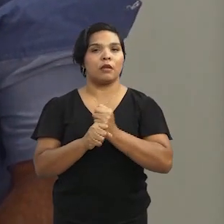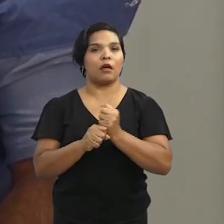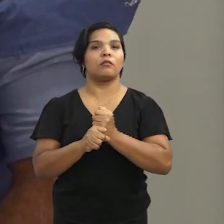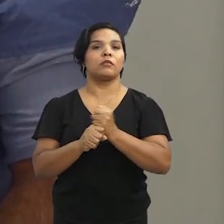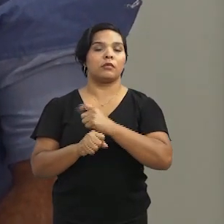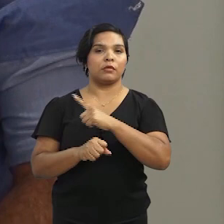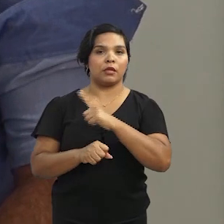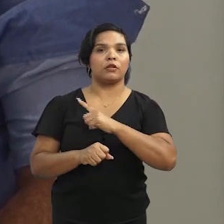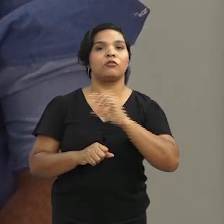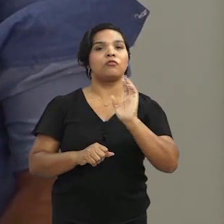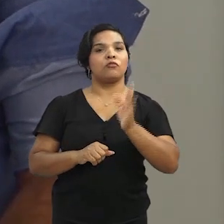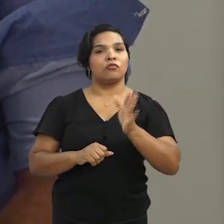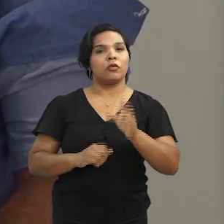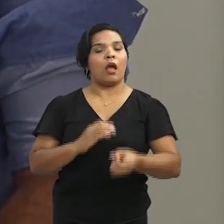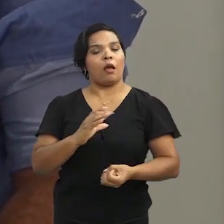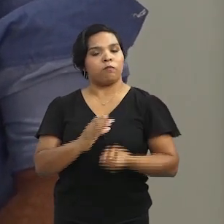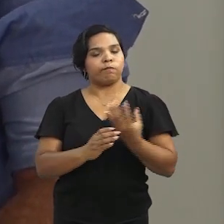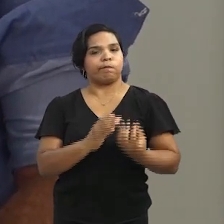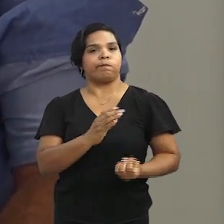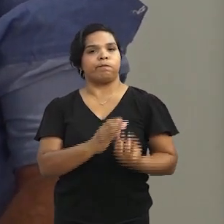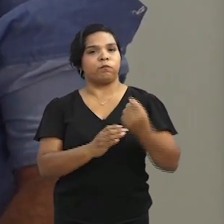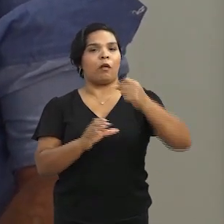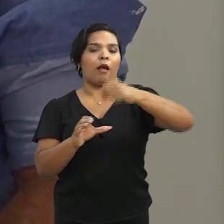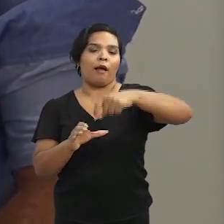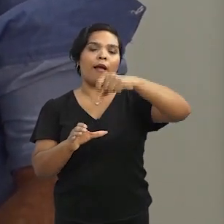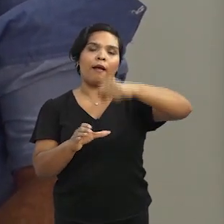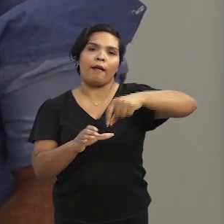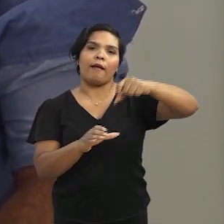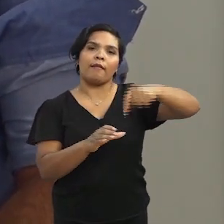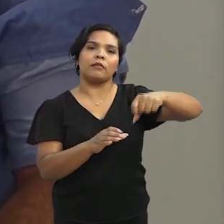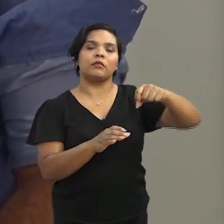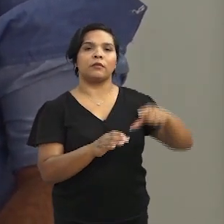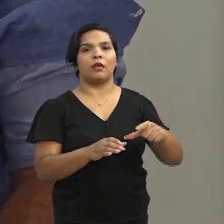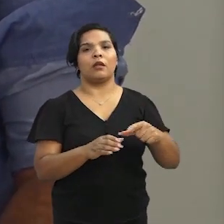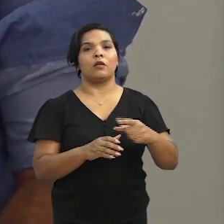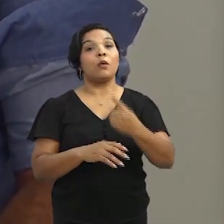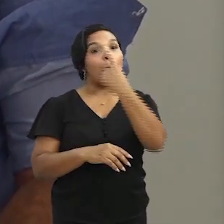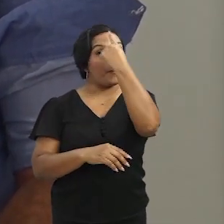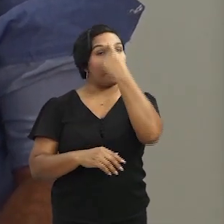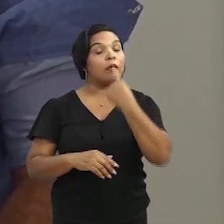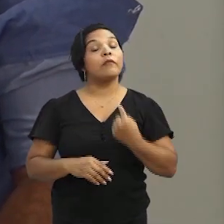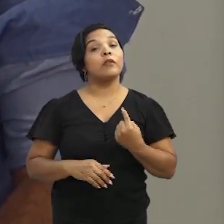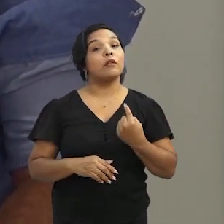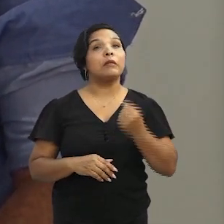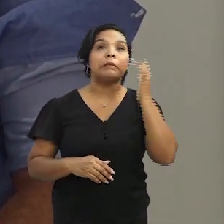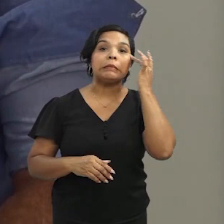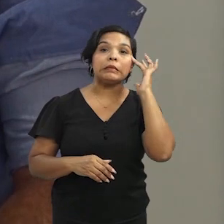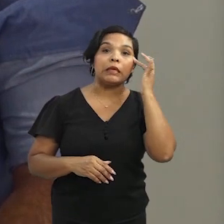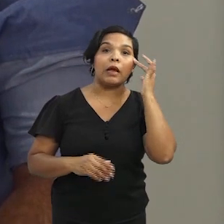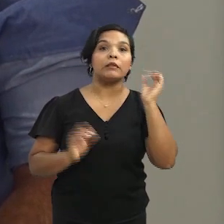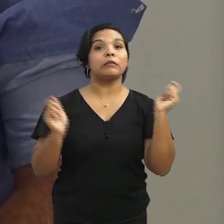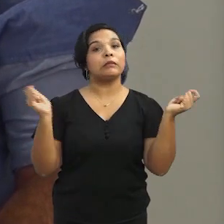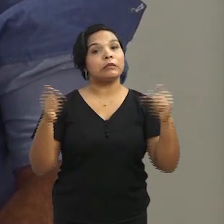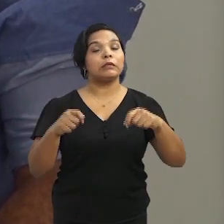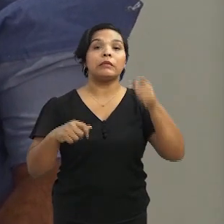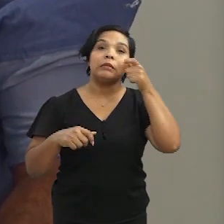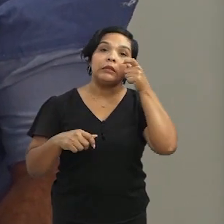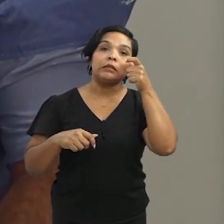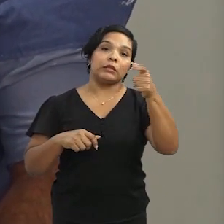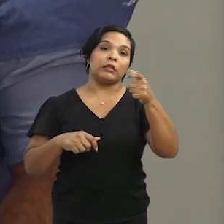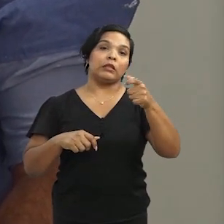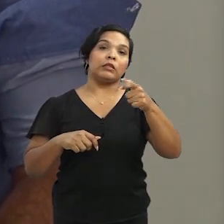anos a gente teria aí, talvez vamos cultivar já com um perfil do que a gente acha que seria